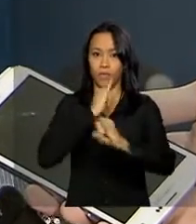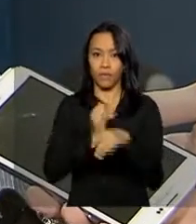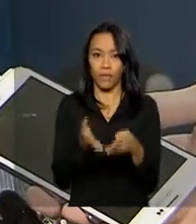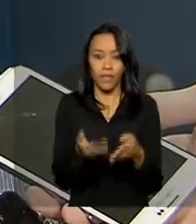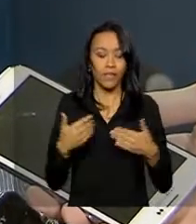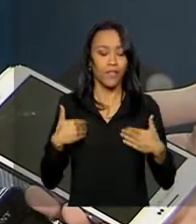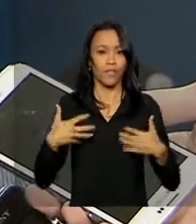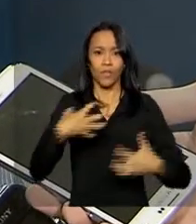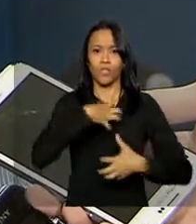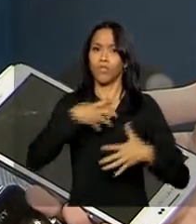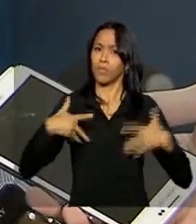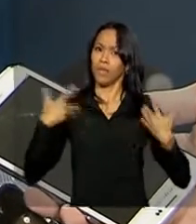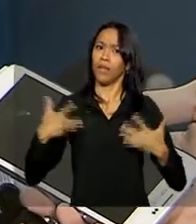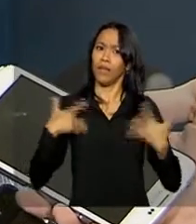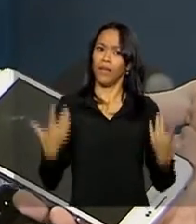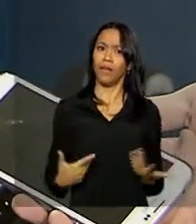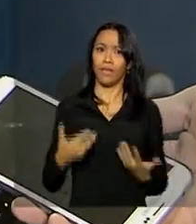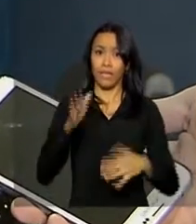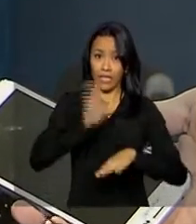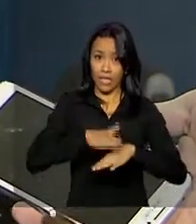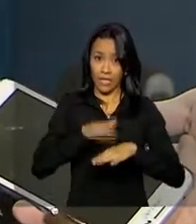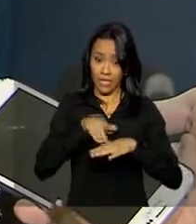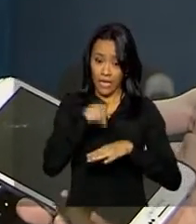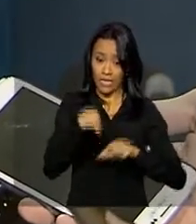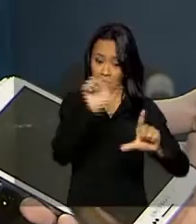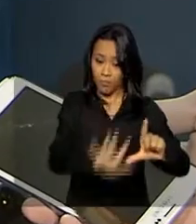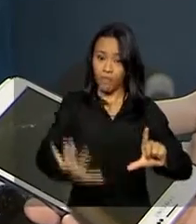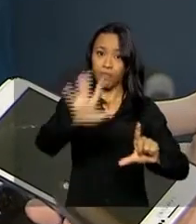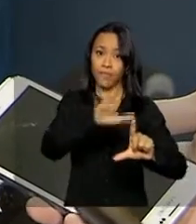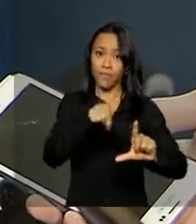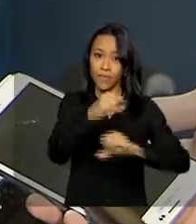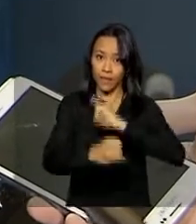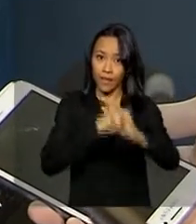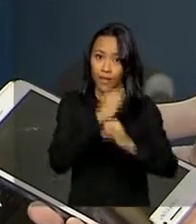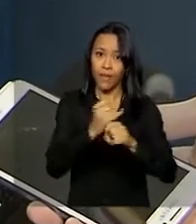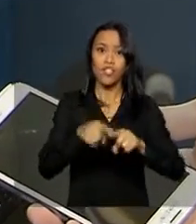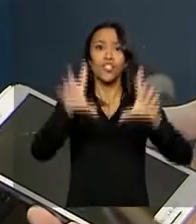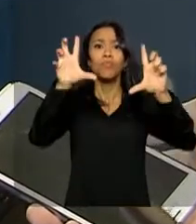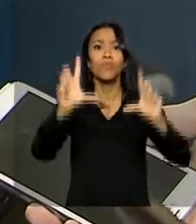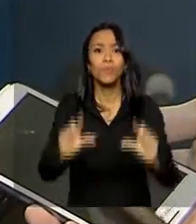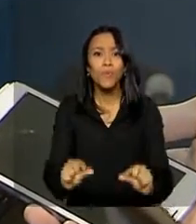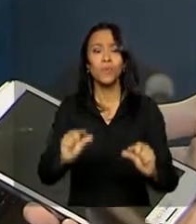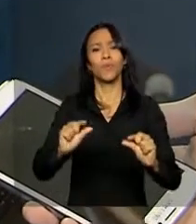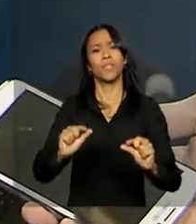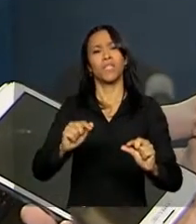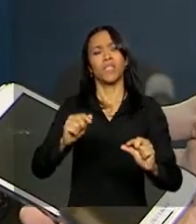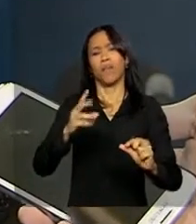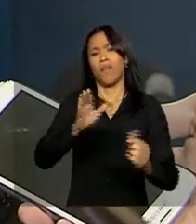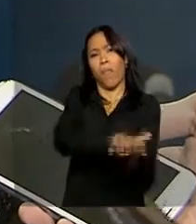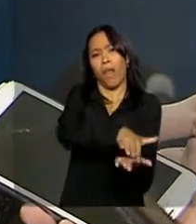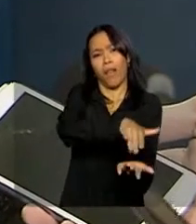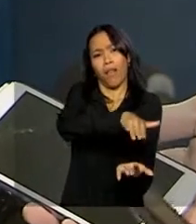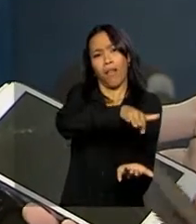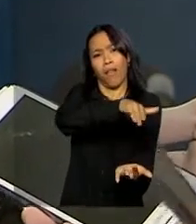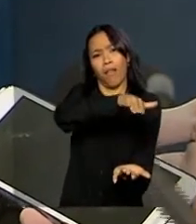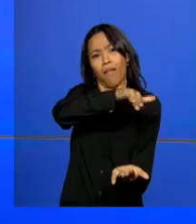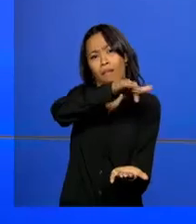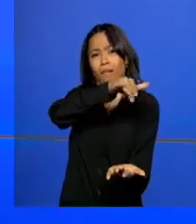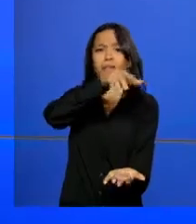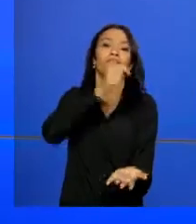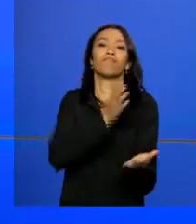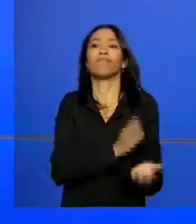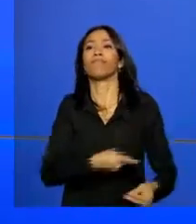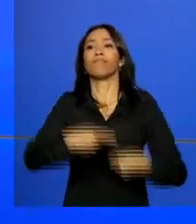uma alegria imensa de que o consumidor.gov é, sim, um instrumento que diminui a judicialização dos conflitos no nosso país.